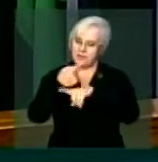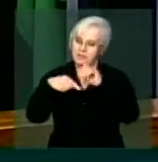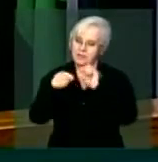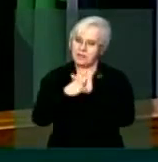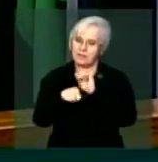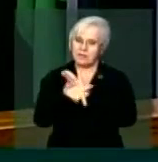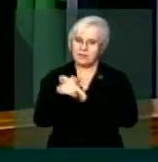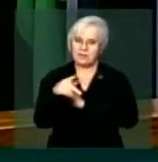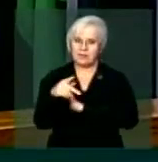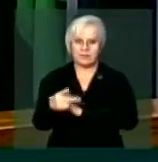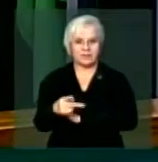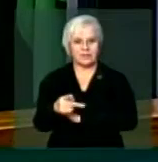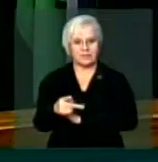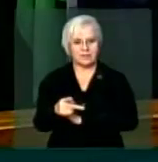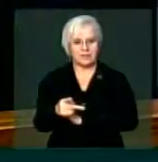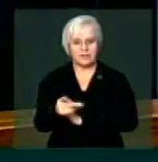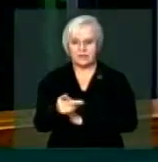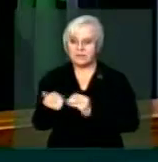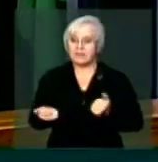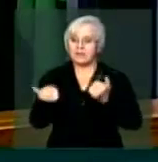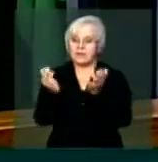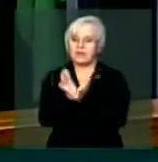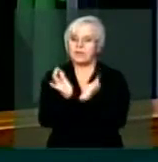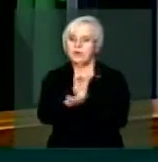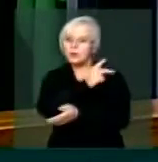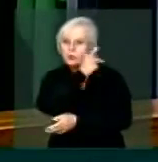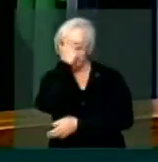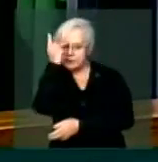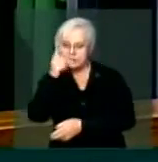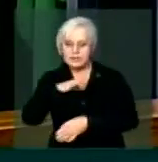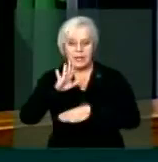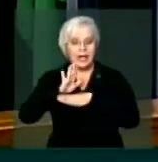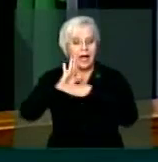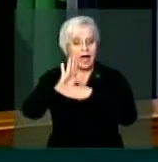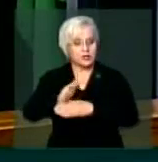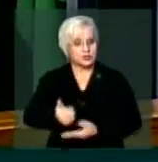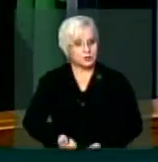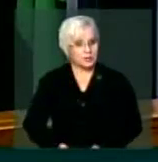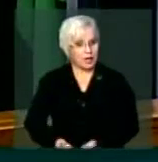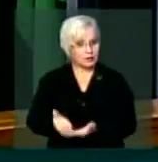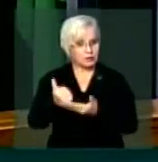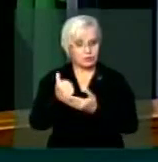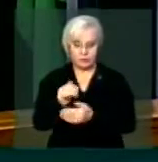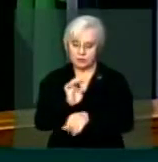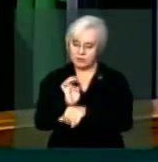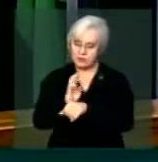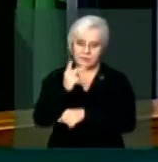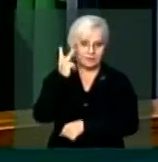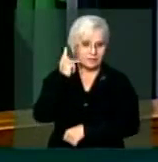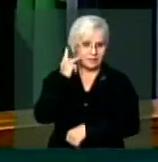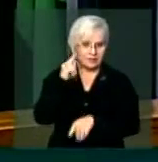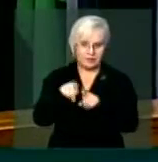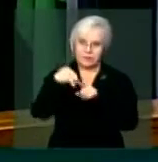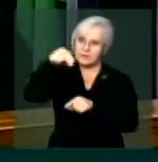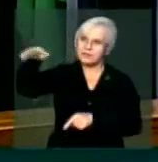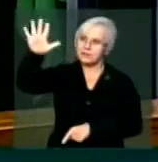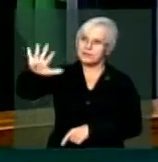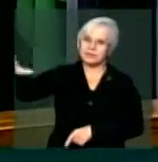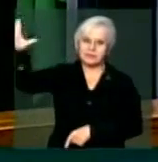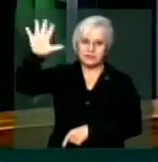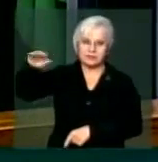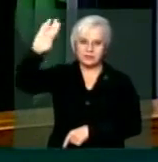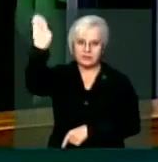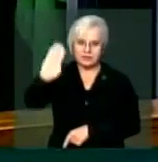Seria de Ouro é justamente para aquelas personalidades que têm contribuído não somente no Estado do Ceará, mas no Nordeste do Brasil,